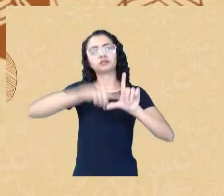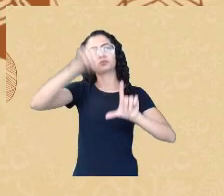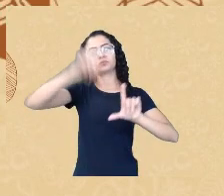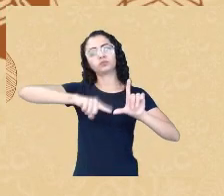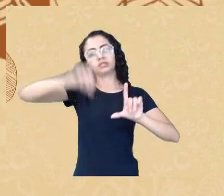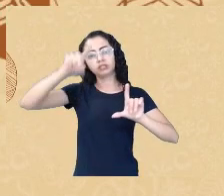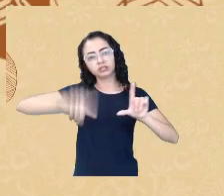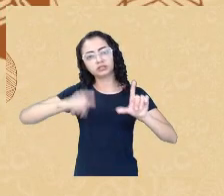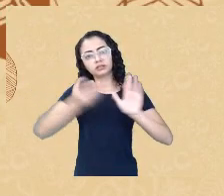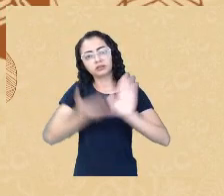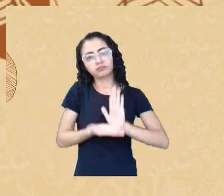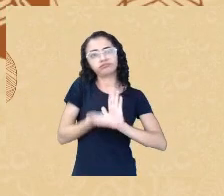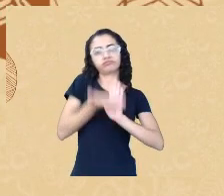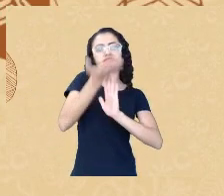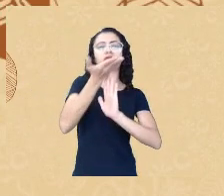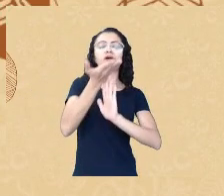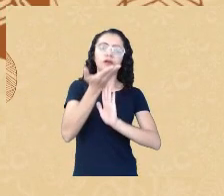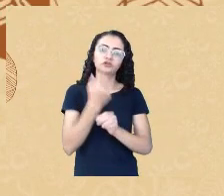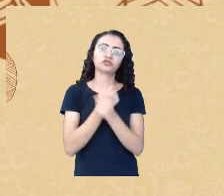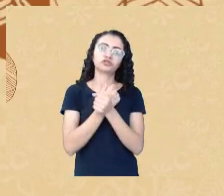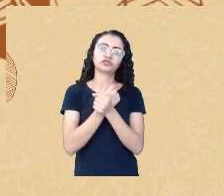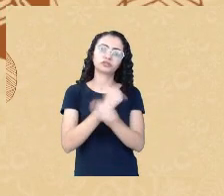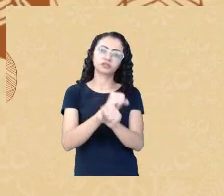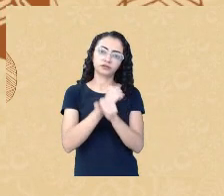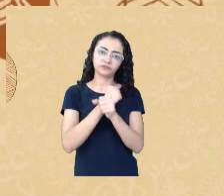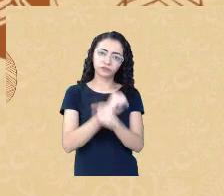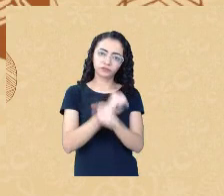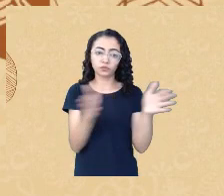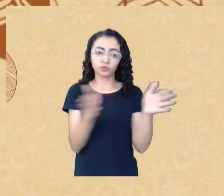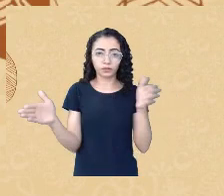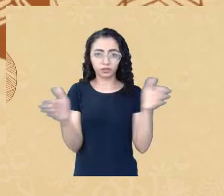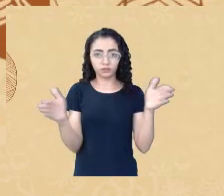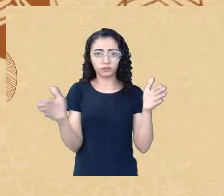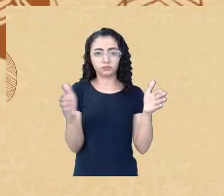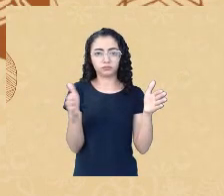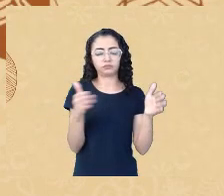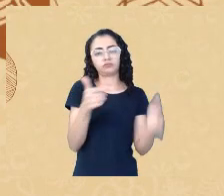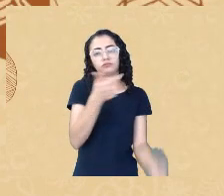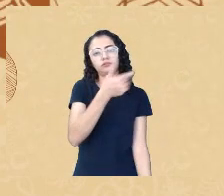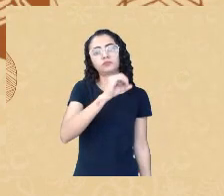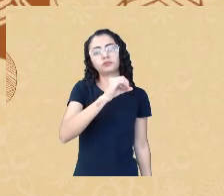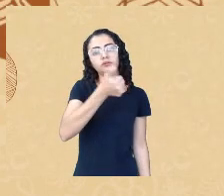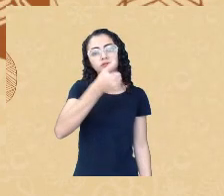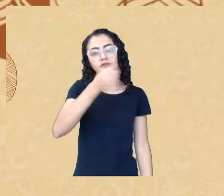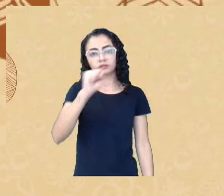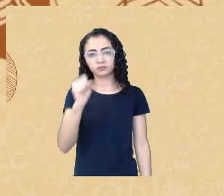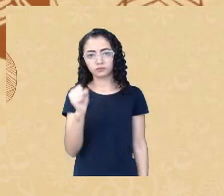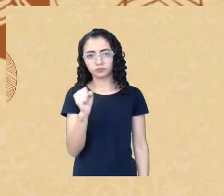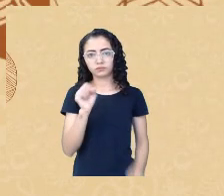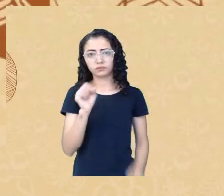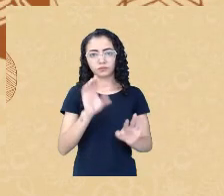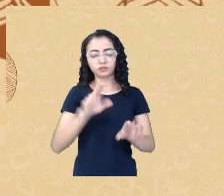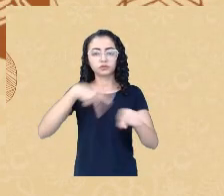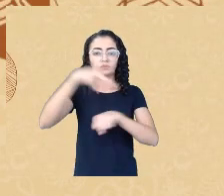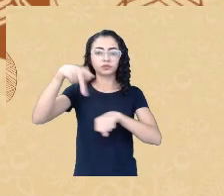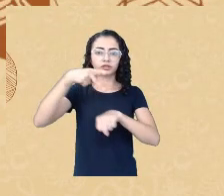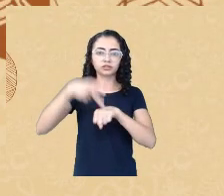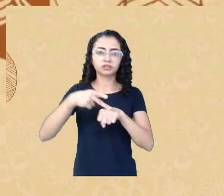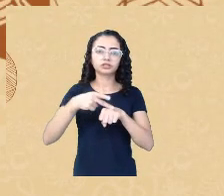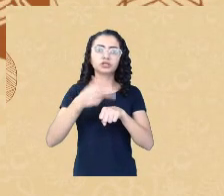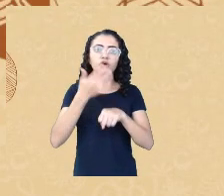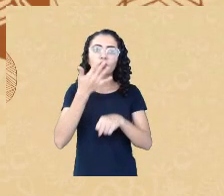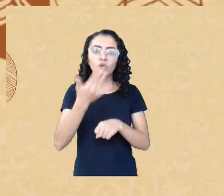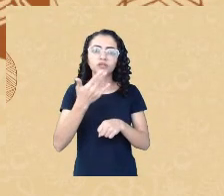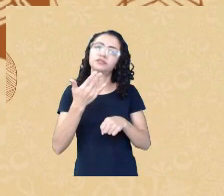de 2018 mas os países em tons pálidos também tem e só para deixar claro